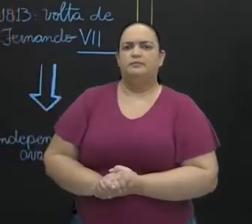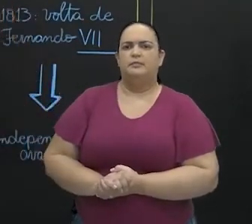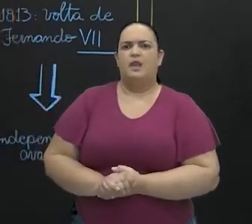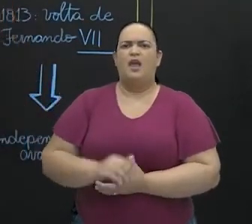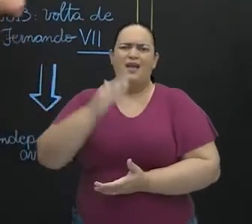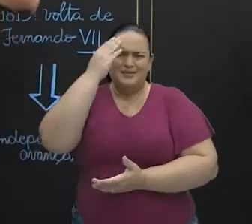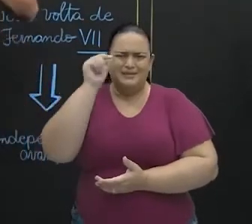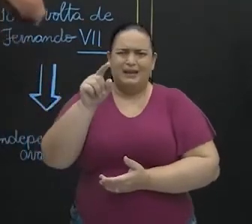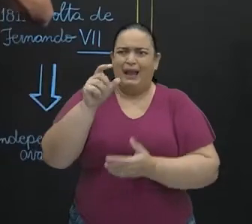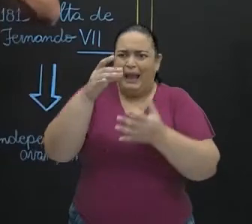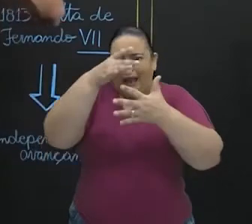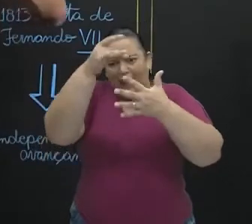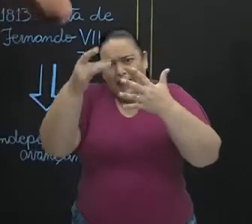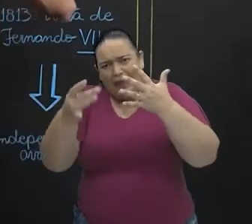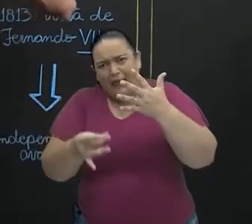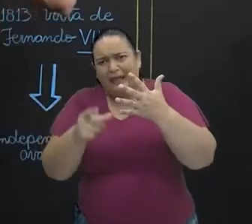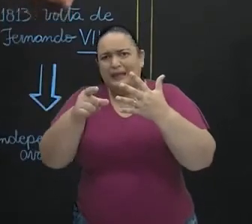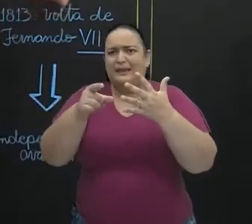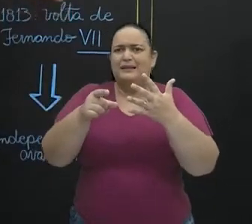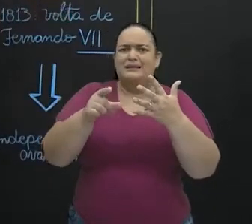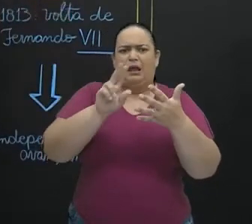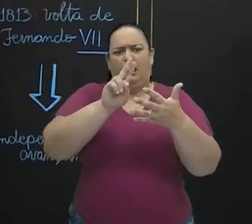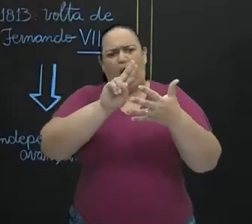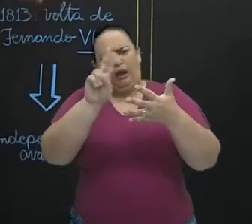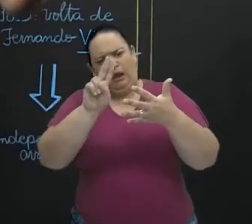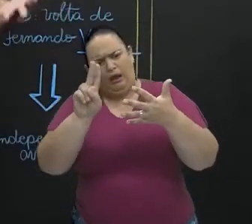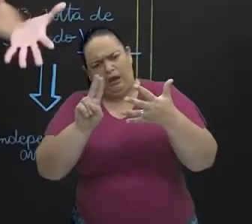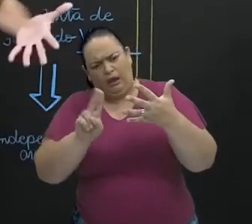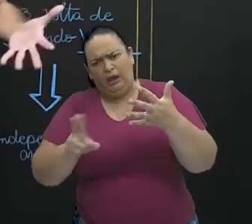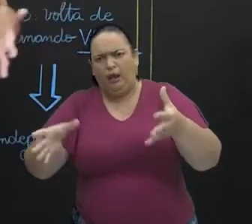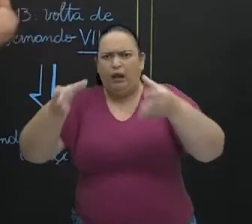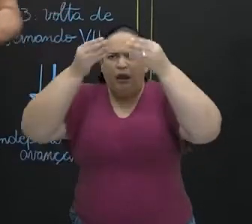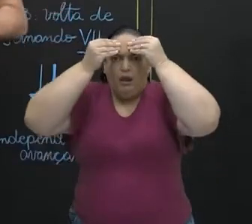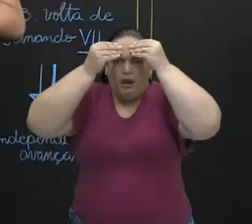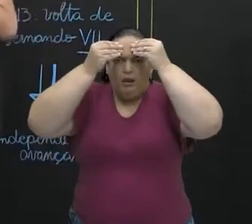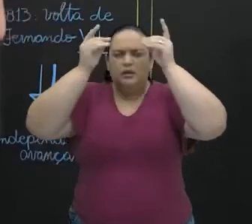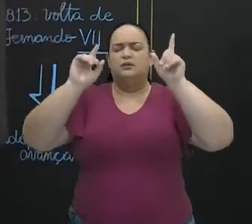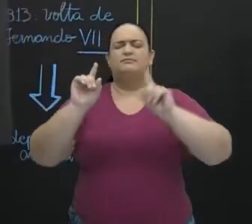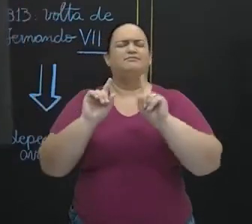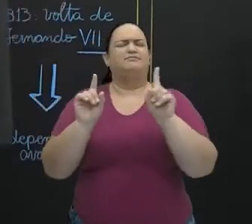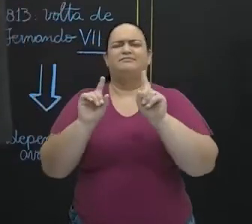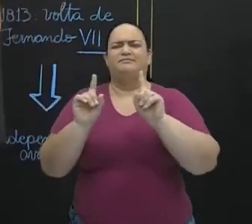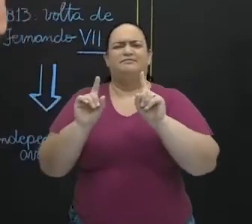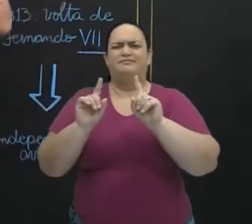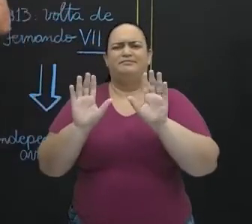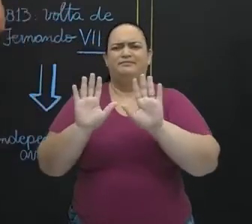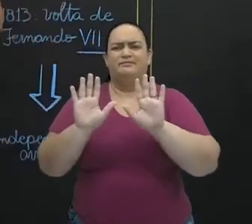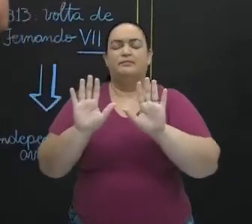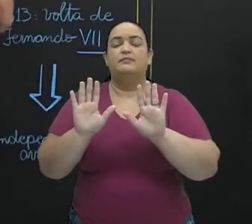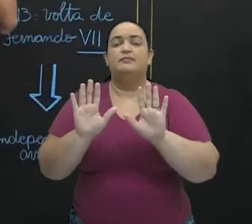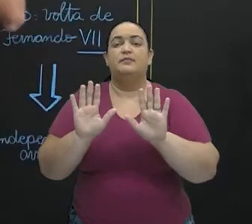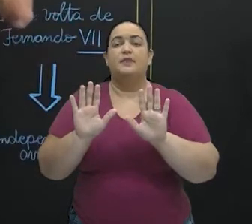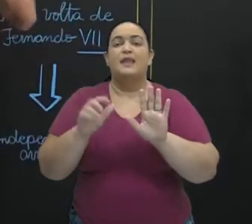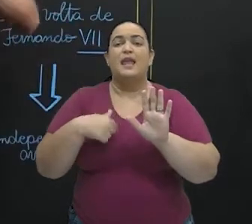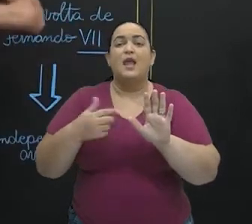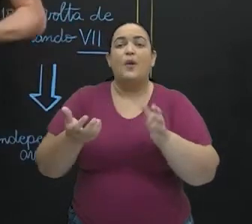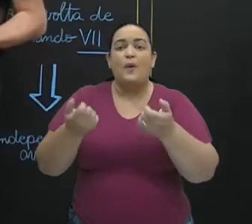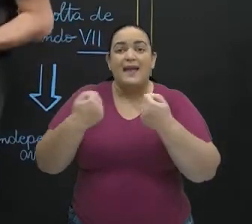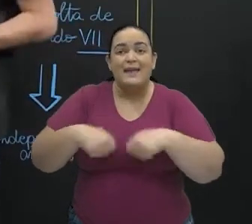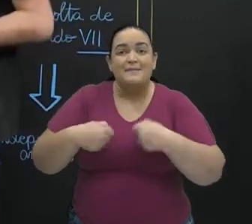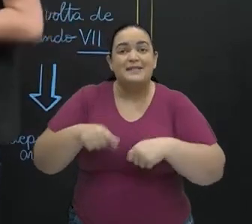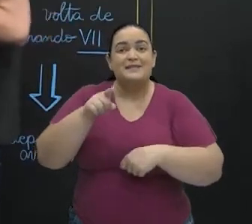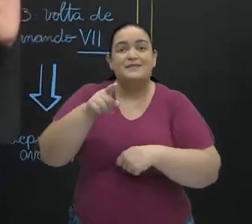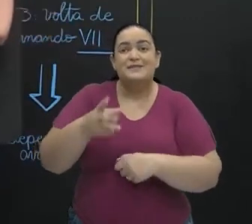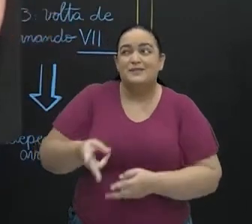todos os detalhes, ou veja isso como um decoreba de nomes e locais. Não é isso. A ideia é você